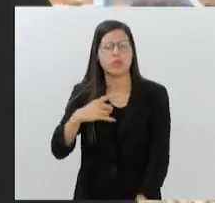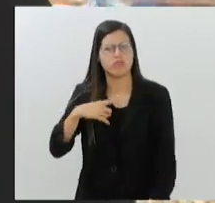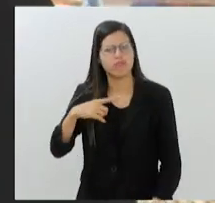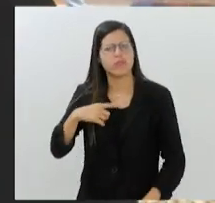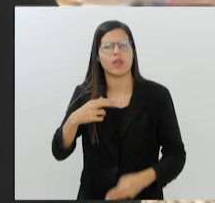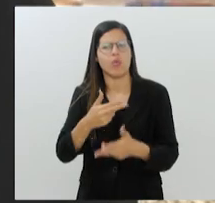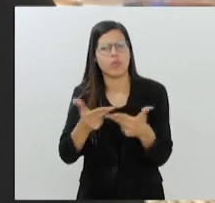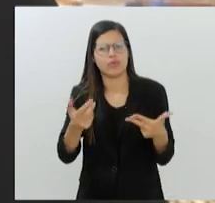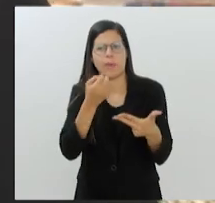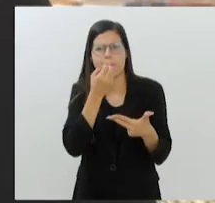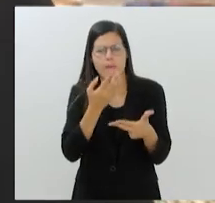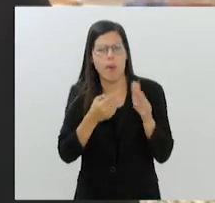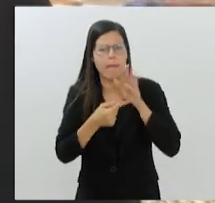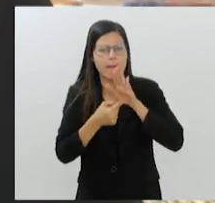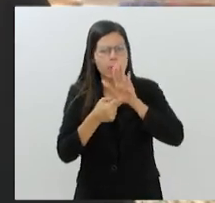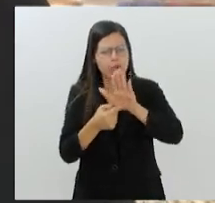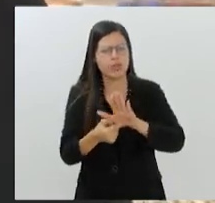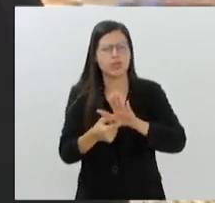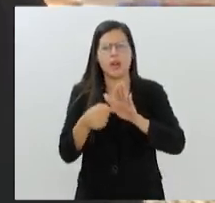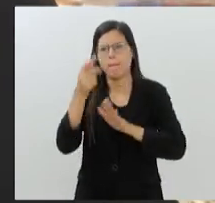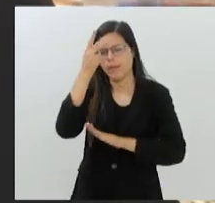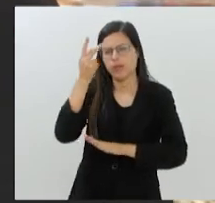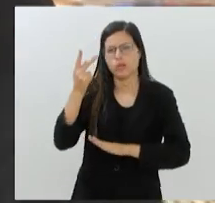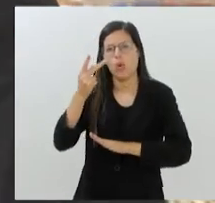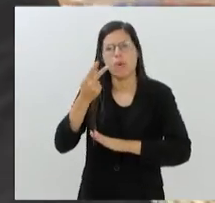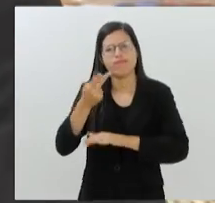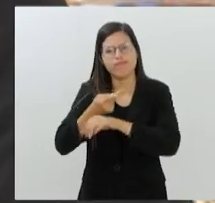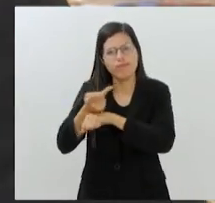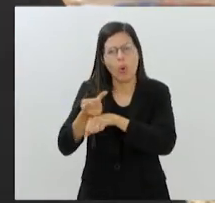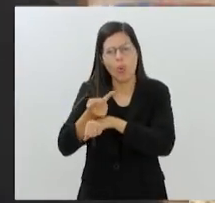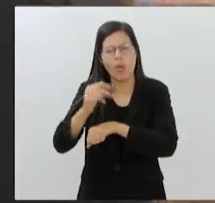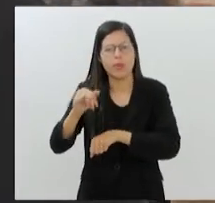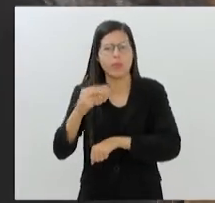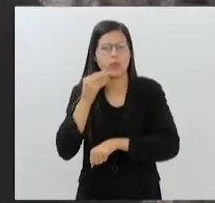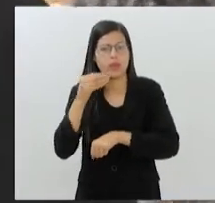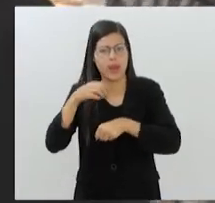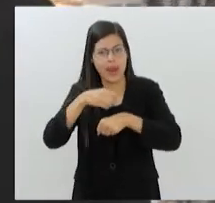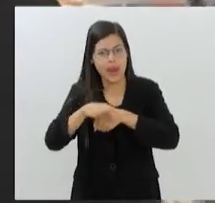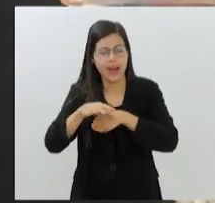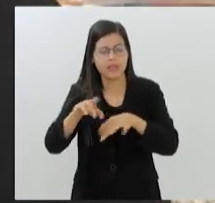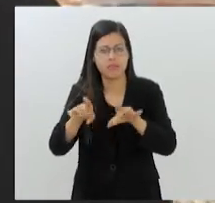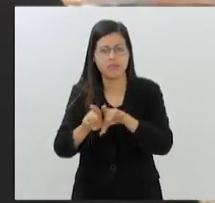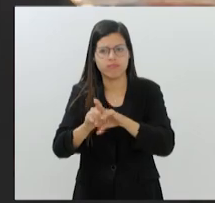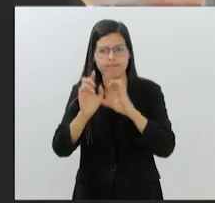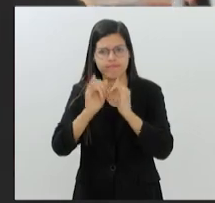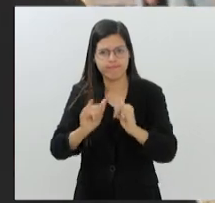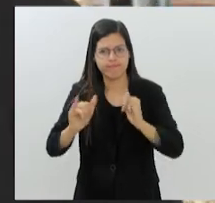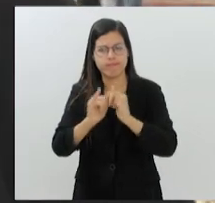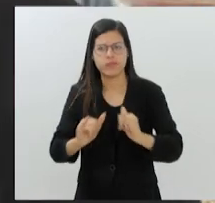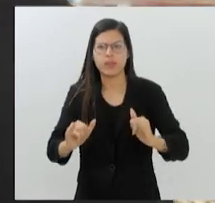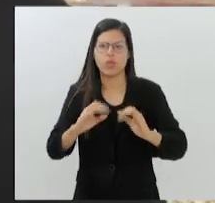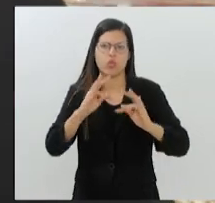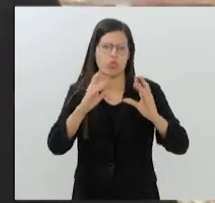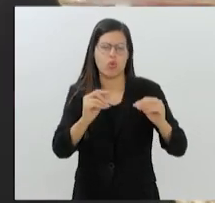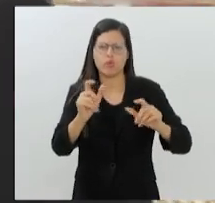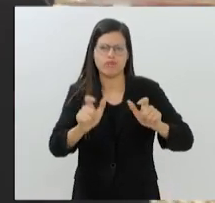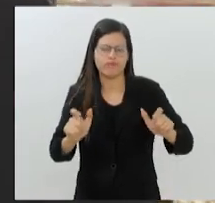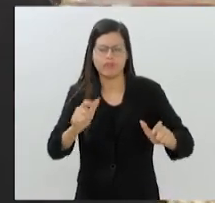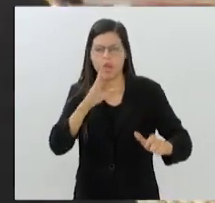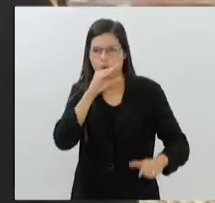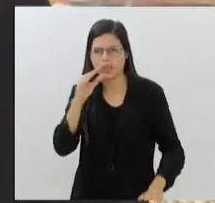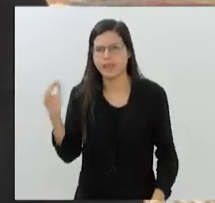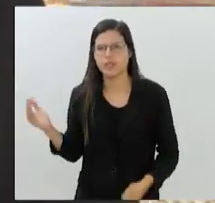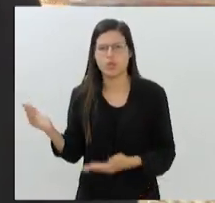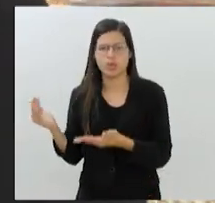muita gente boa buscando essas oportunidades. E é, deixo aqui o meu recado também pra todo mundo, que todos os meninos e meninas que